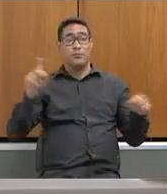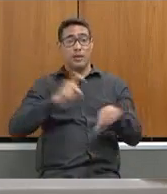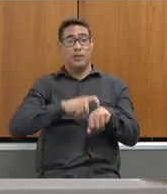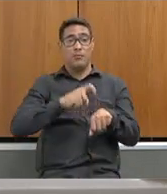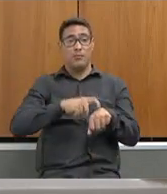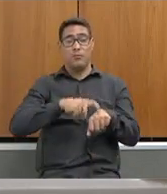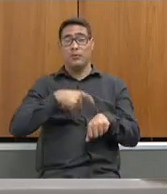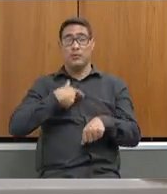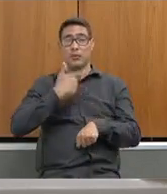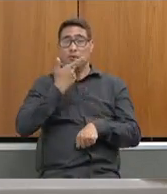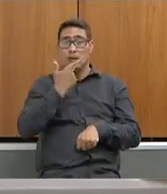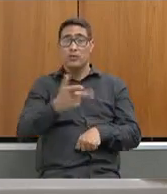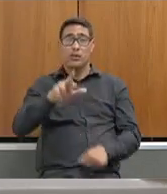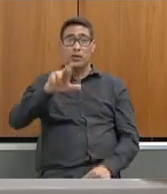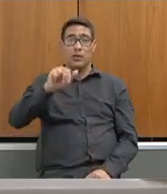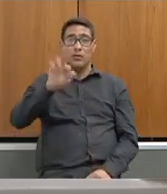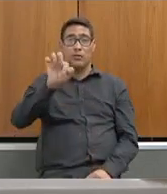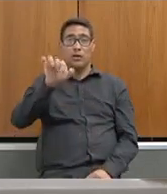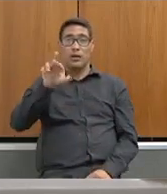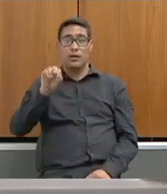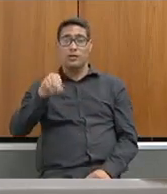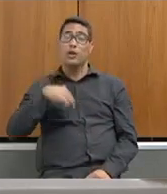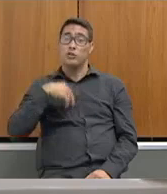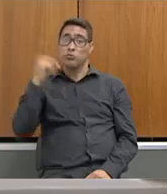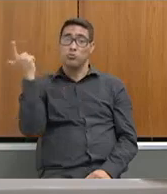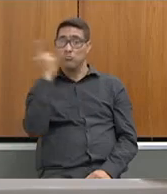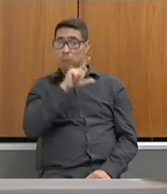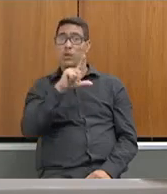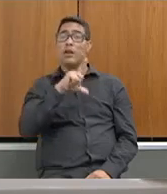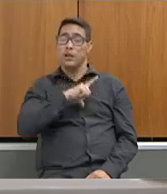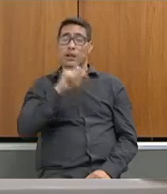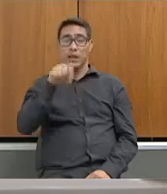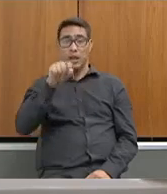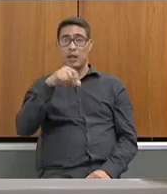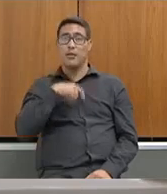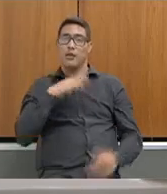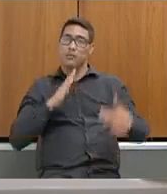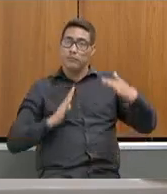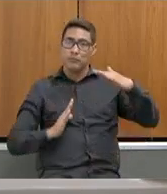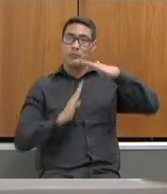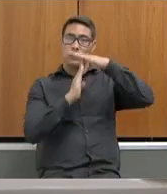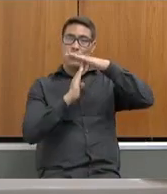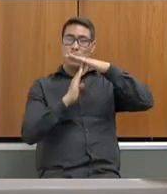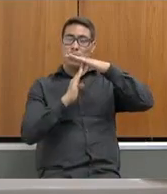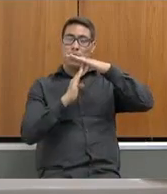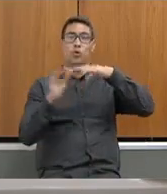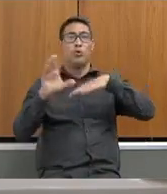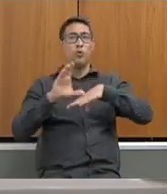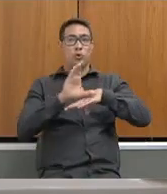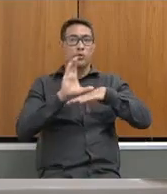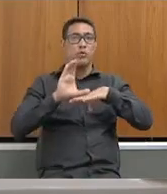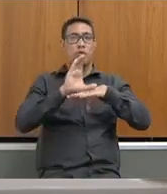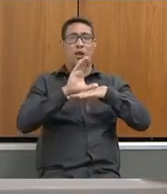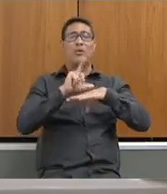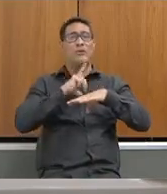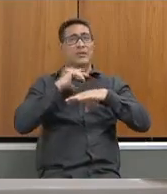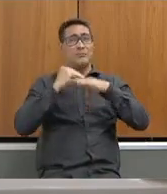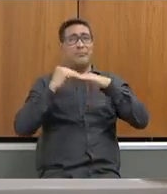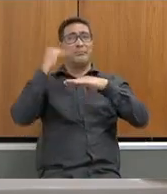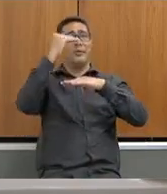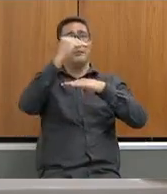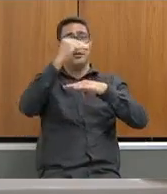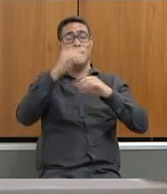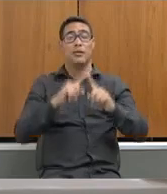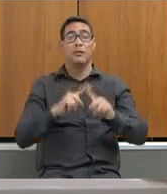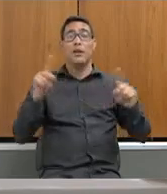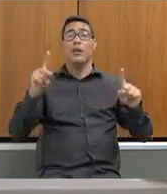rateio, nós estamos cumprindo o mínimo constitucional. E além do, até mais. E pretendemos cumprir